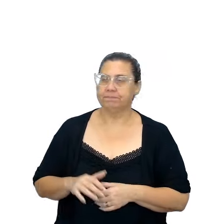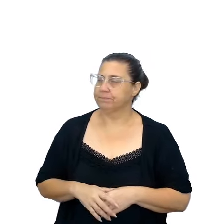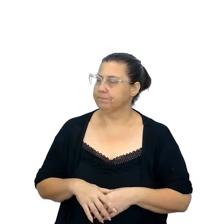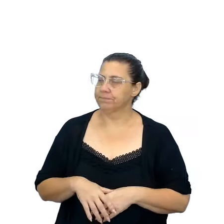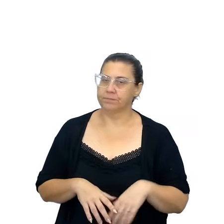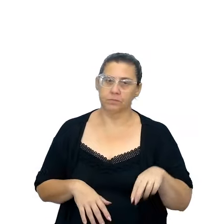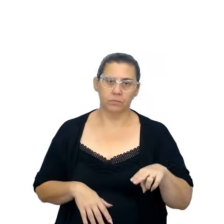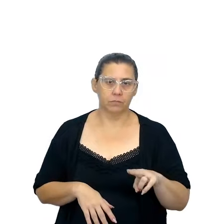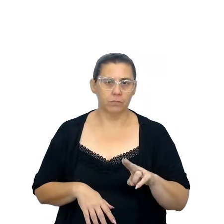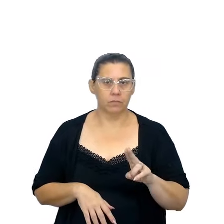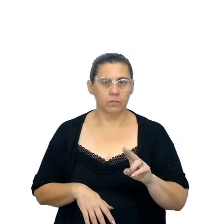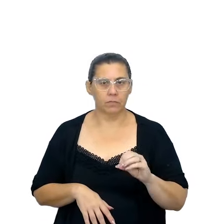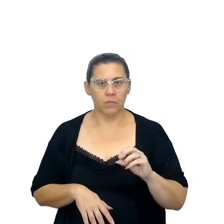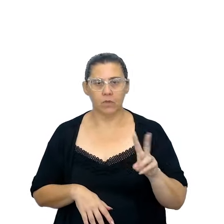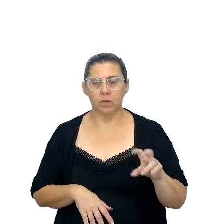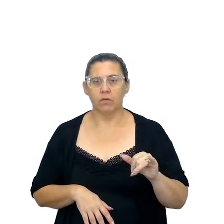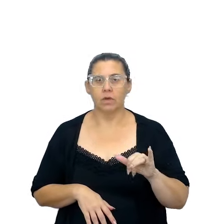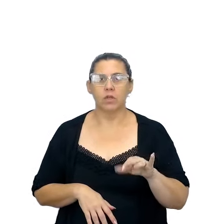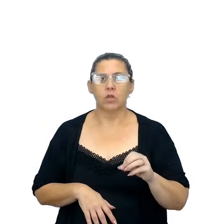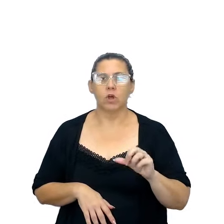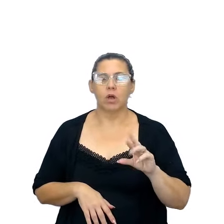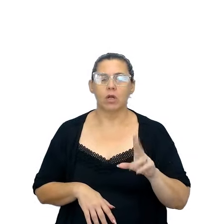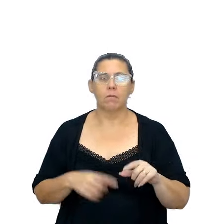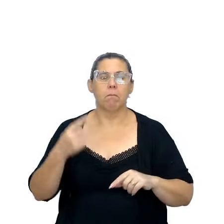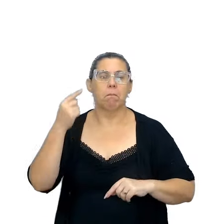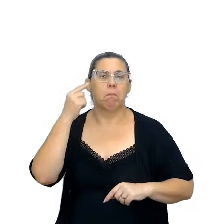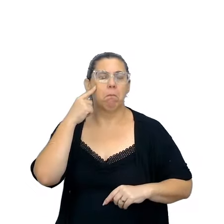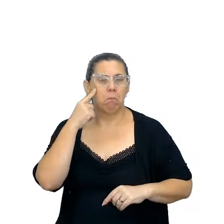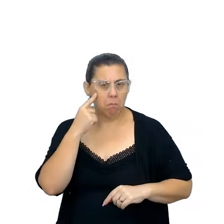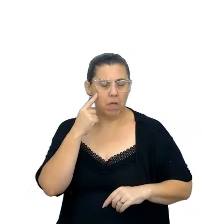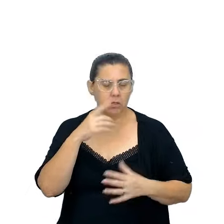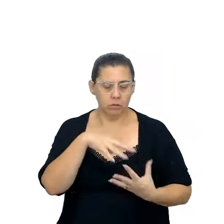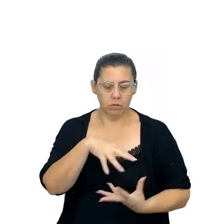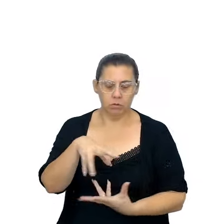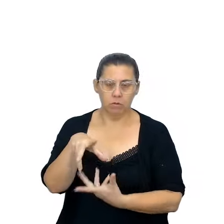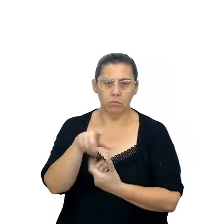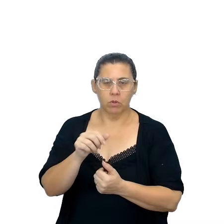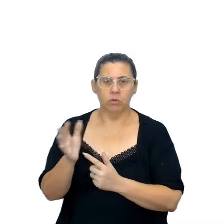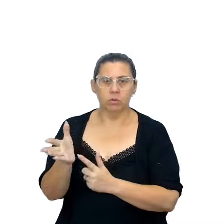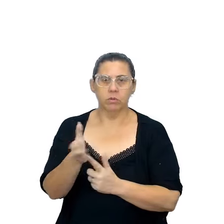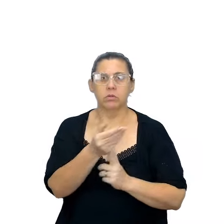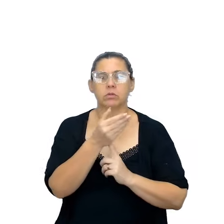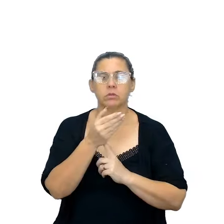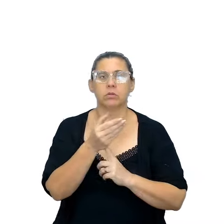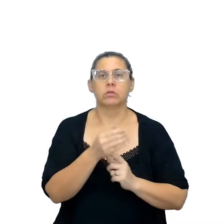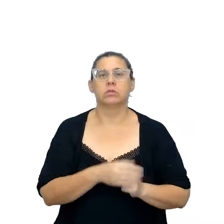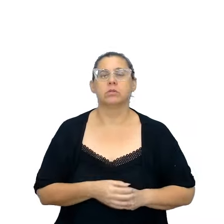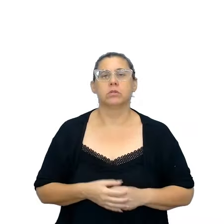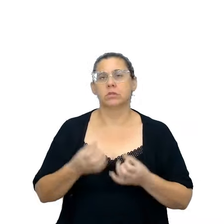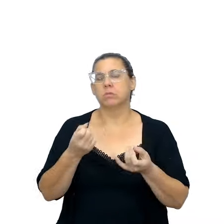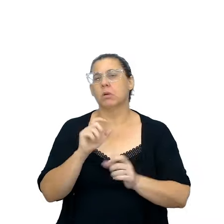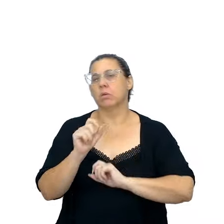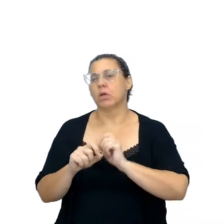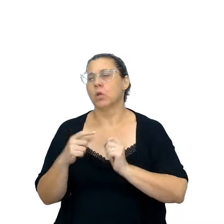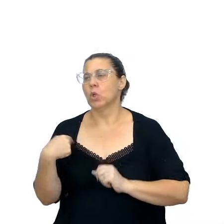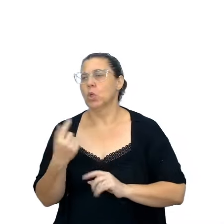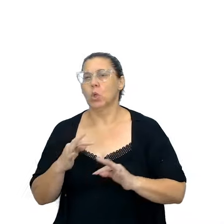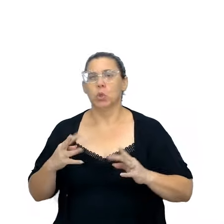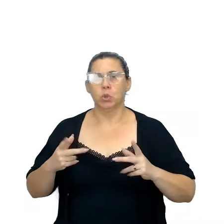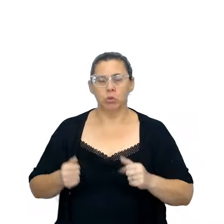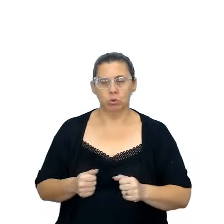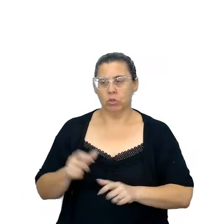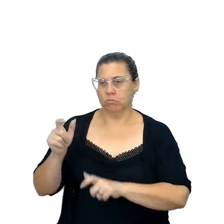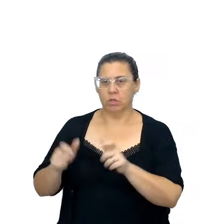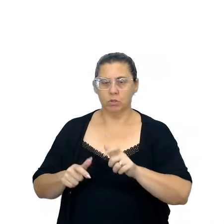designer thinking, ele pensou muito nessa questão do mundo tecnológico, né, e ele diz que nós somos todos seres